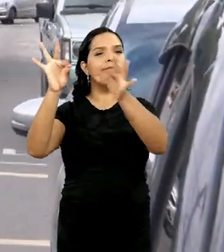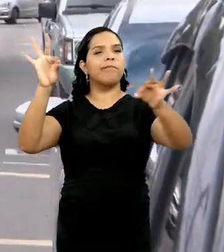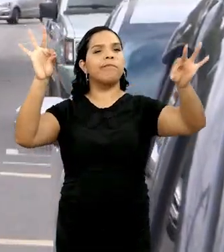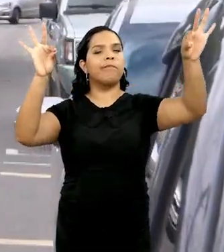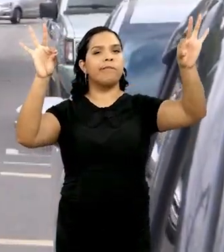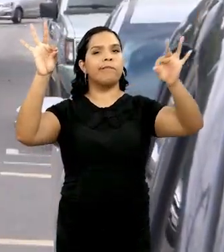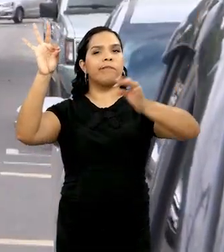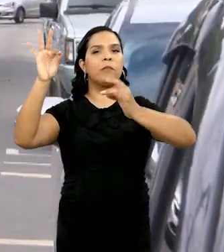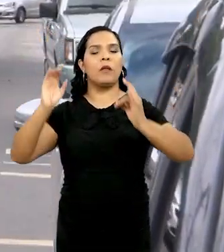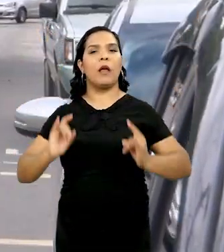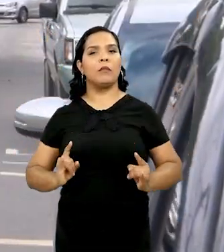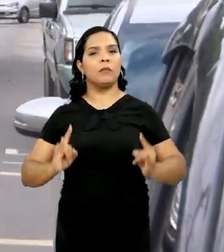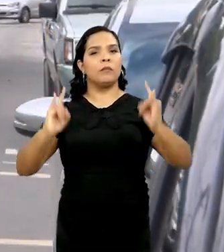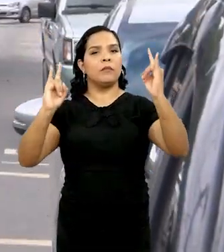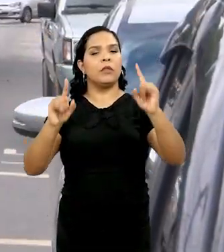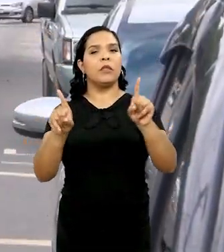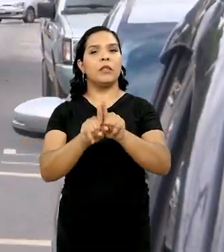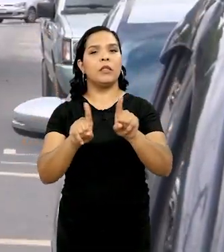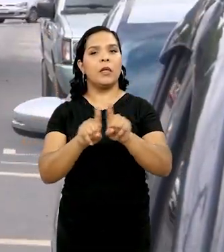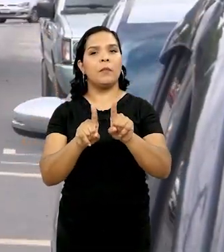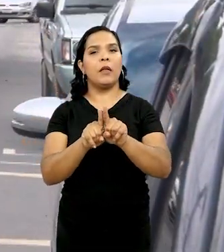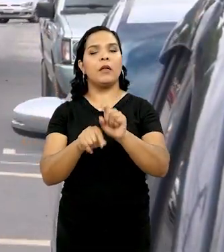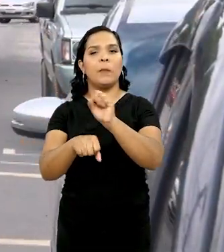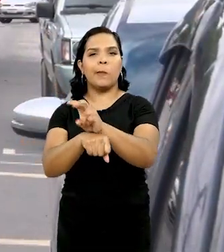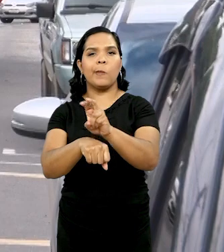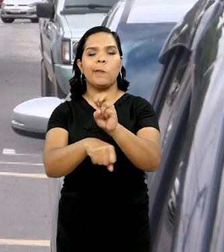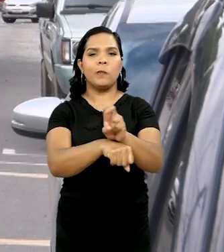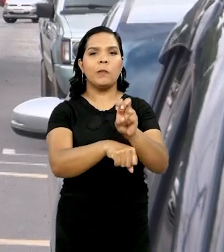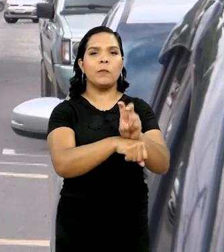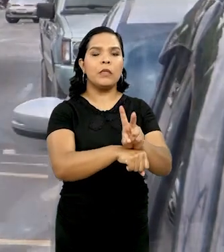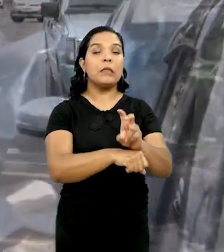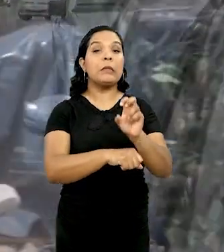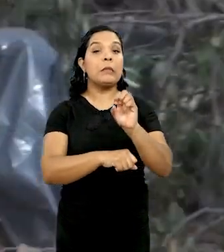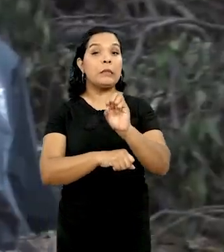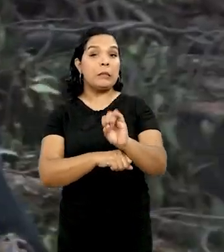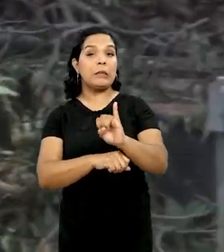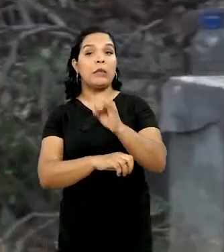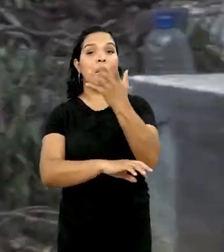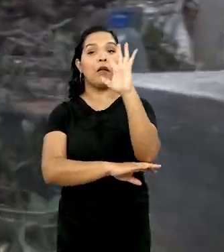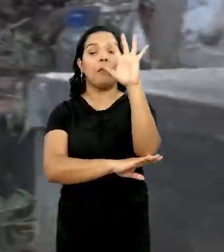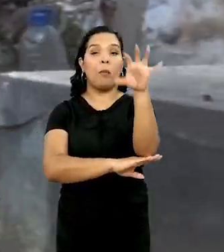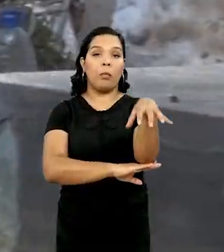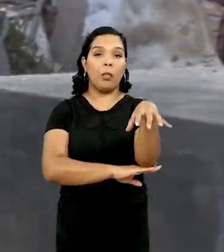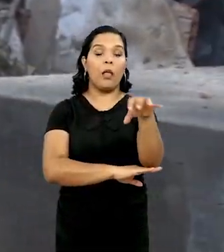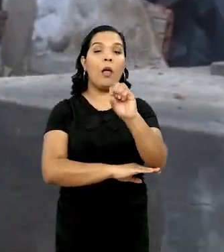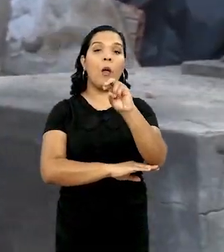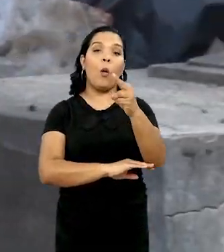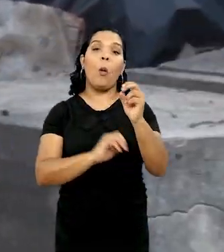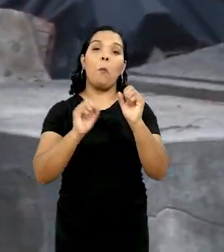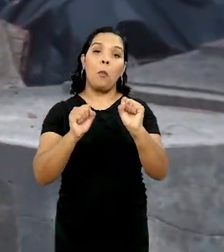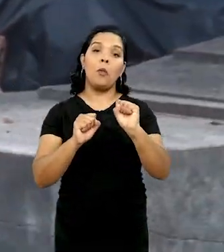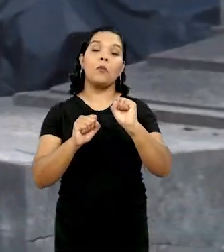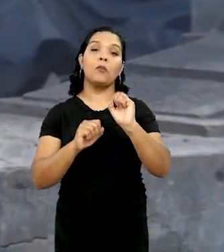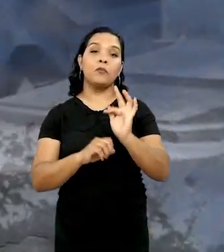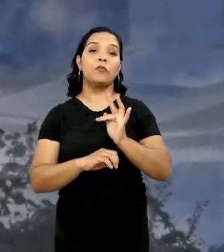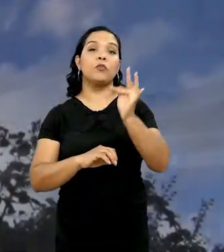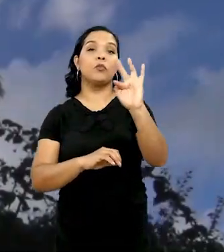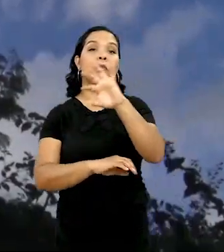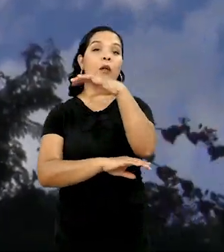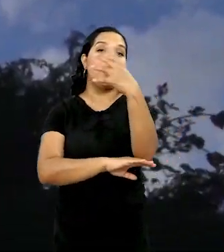elétrica, em relação ao calçamento, se tinha pragas ou não, se essa árvore estava morta, se essa árvore tinha risco de queda,